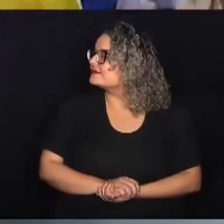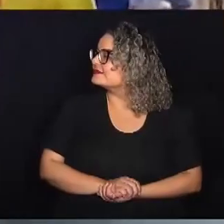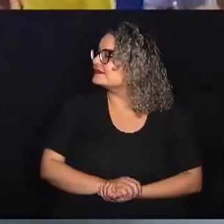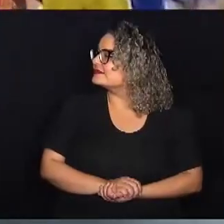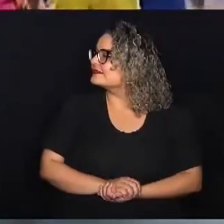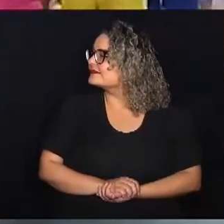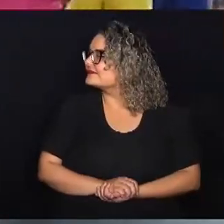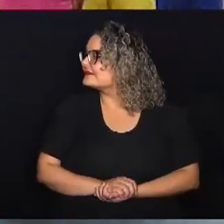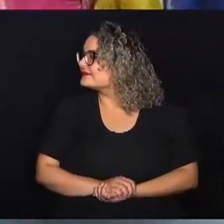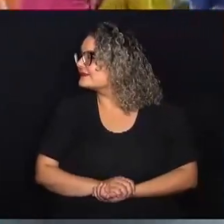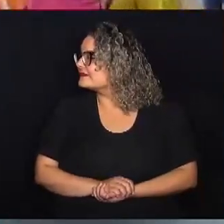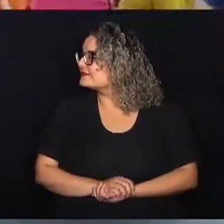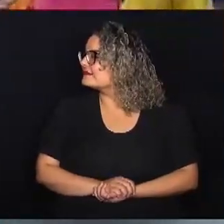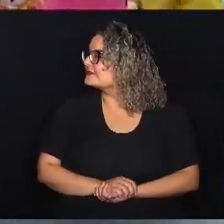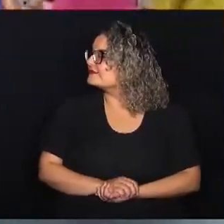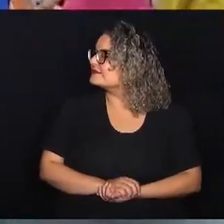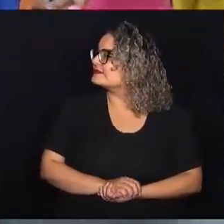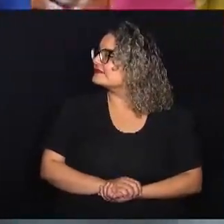Olá,